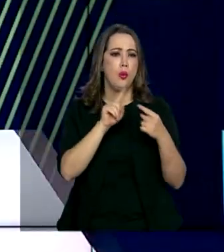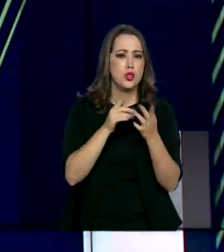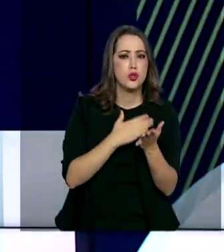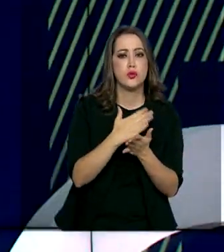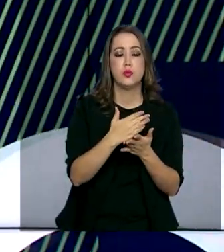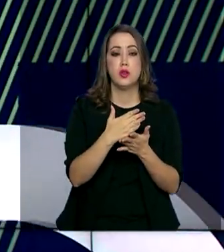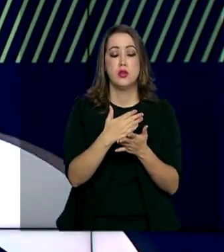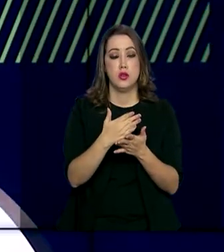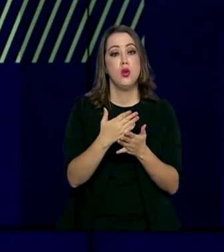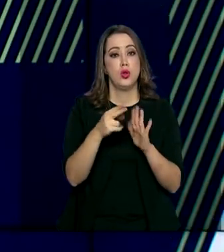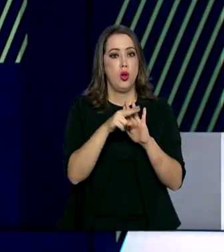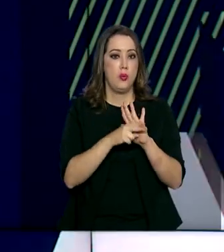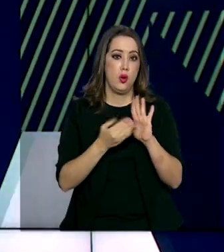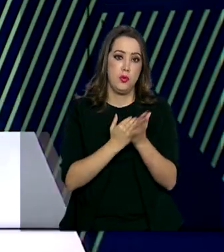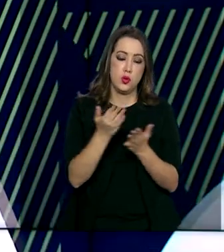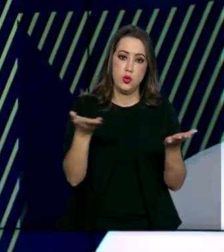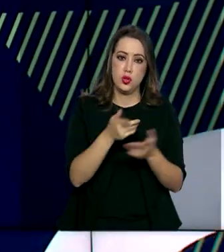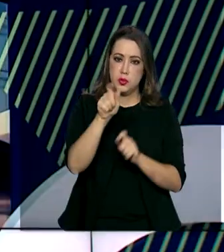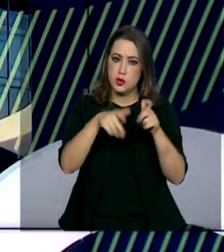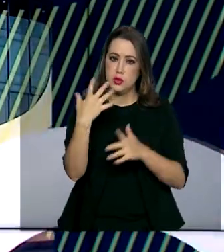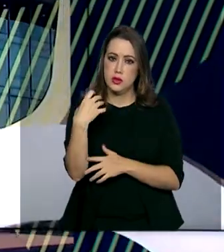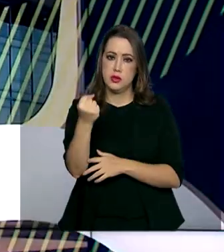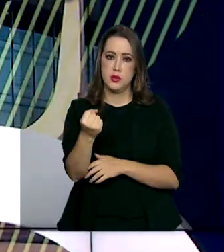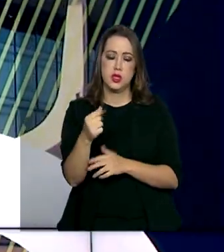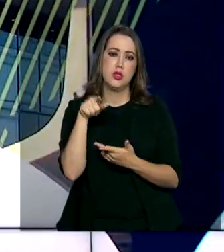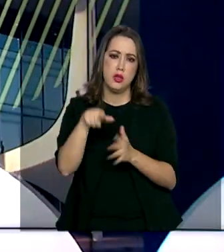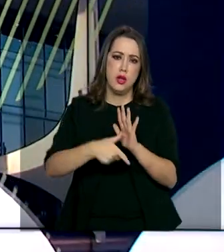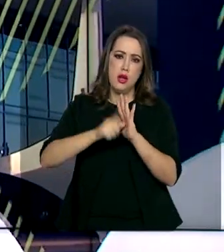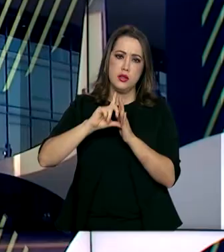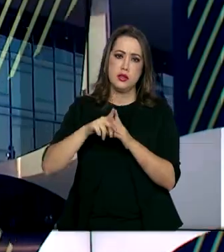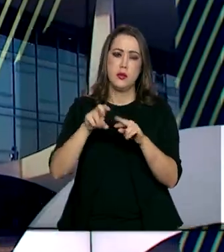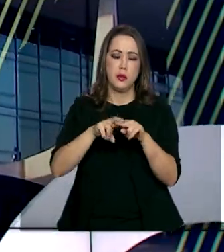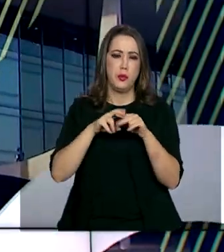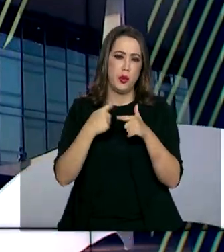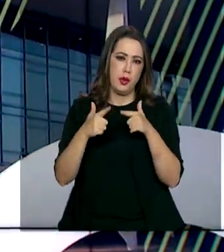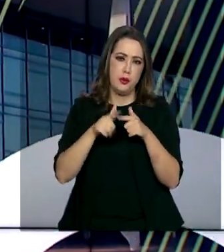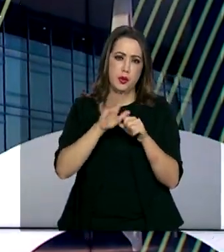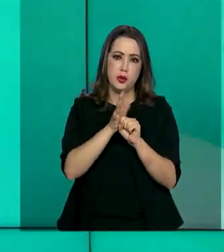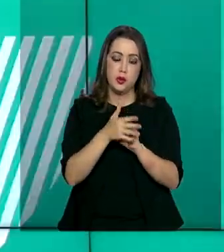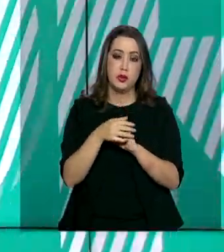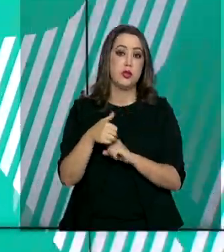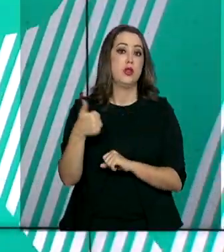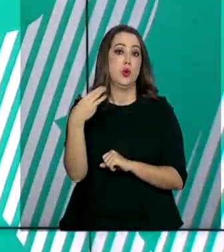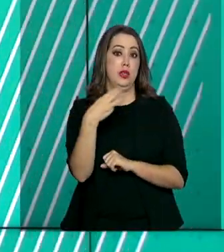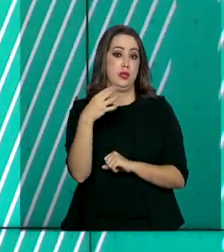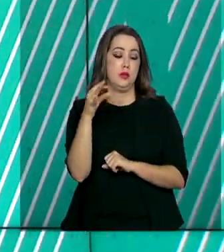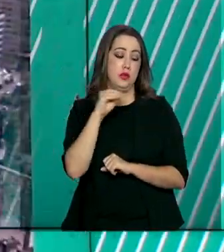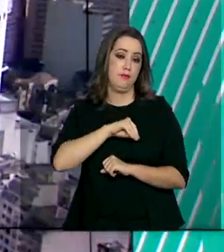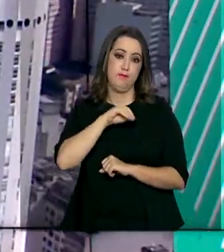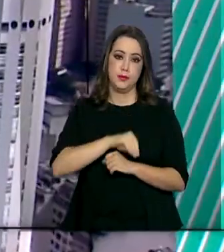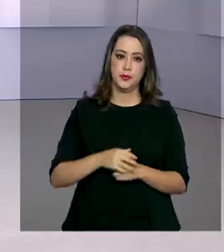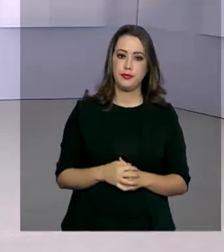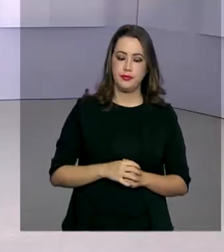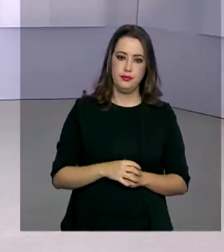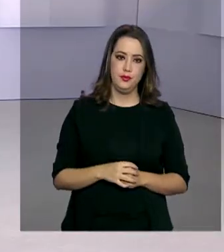vigor hoje para atender os beneficiários que receberam de maneira antecipada, por conta da pandemia, o 13º salário.